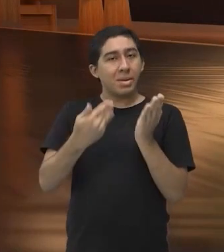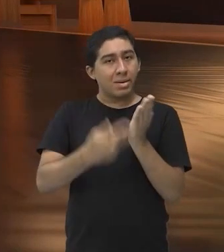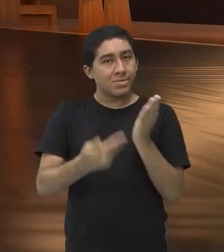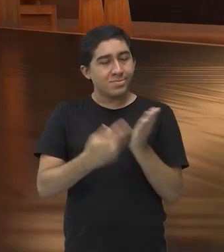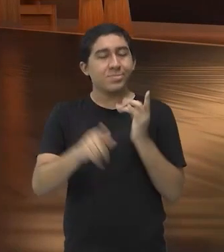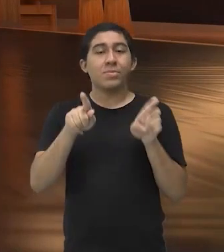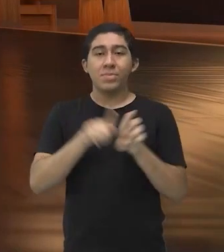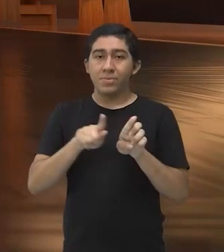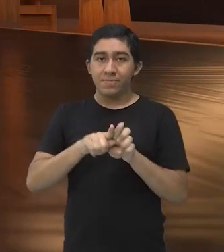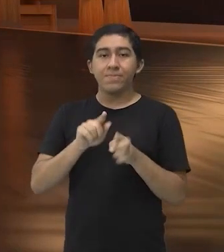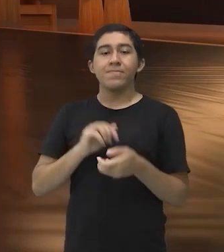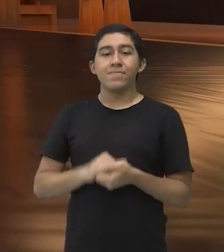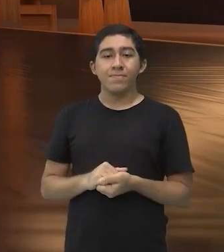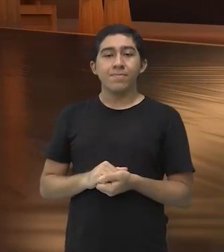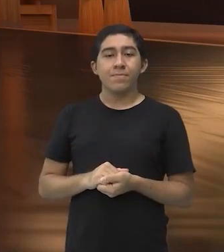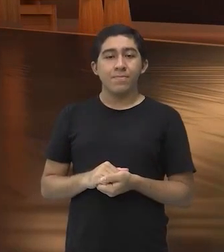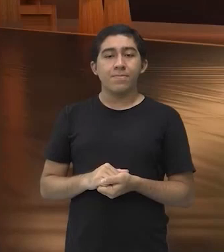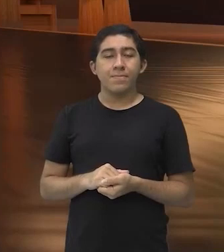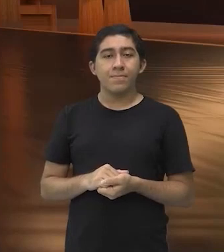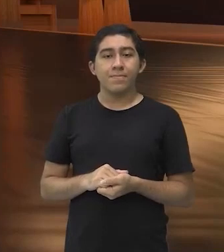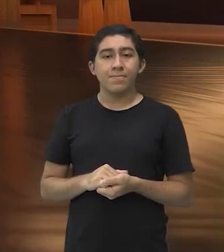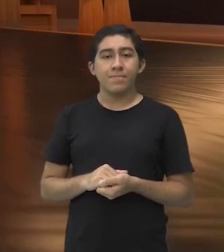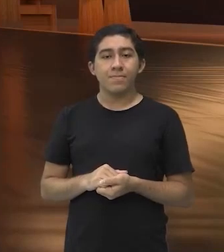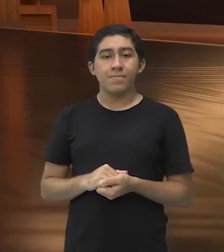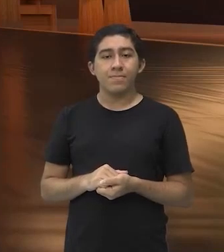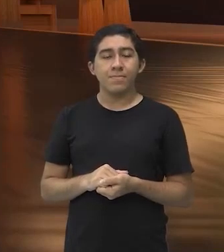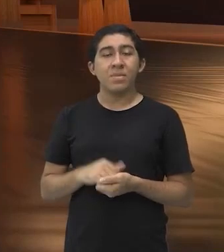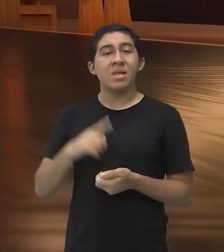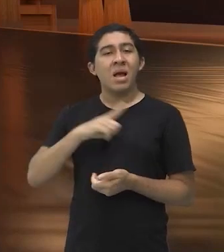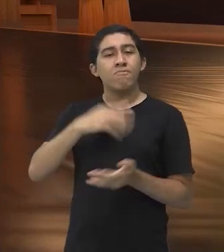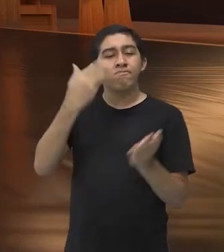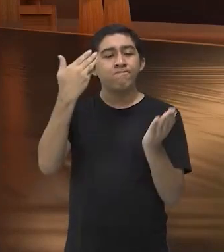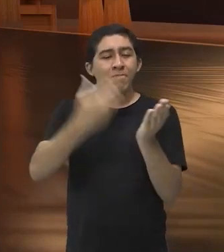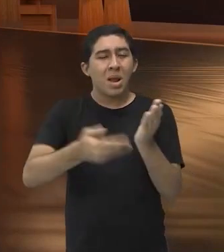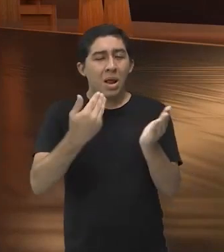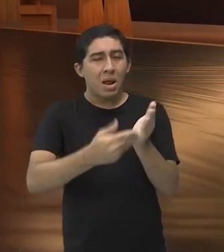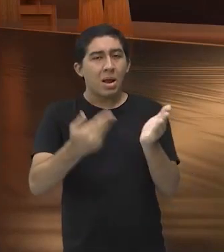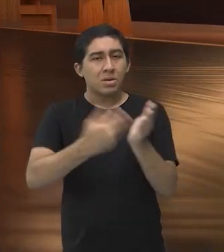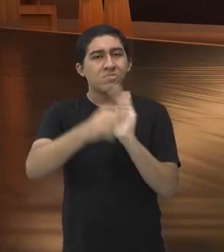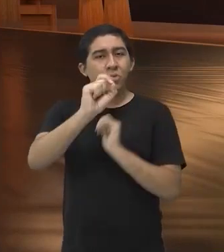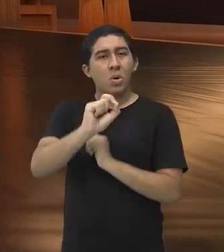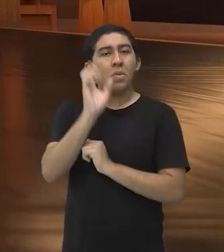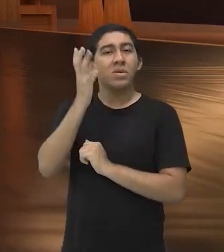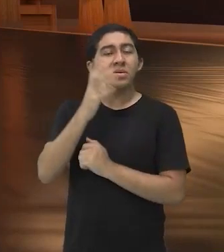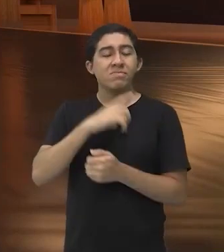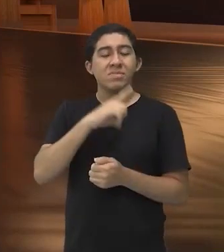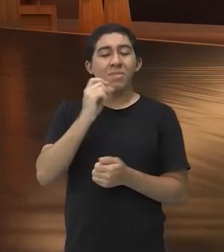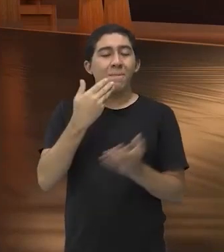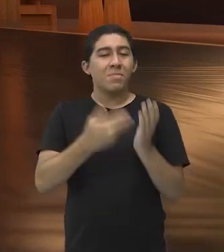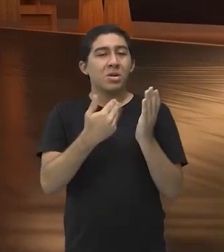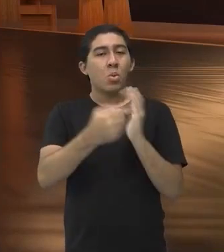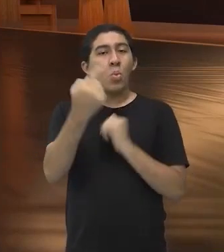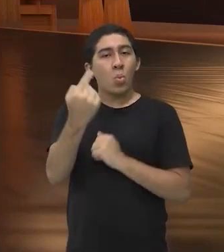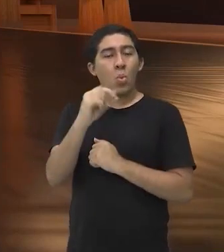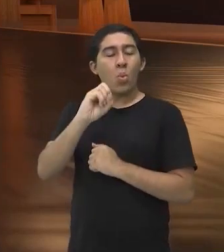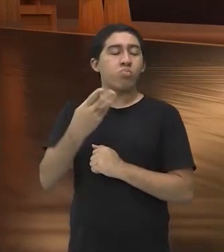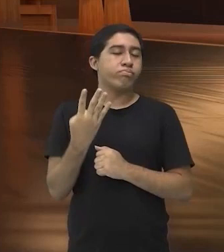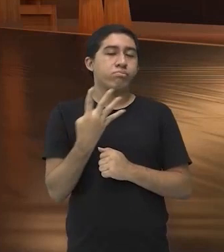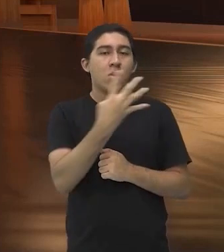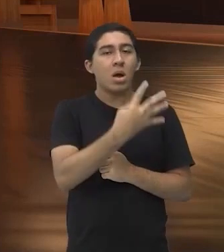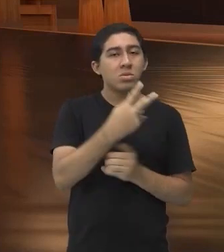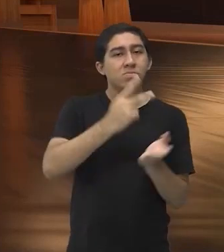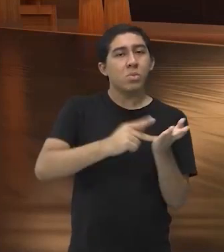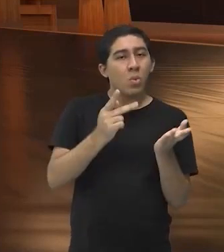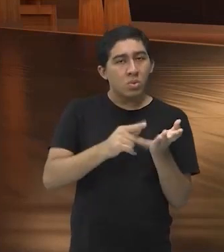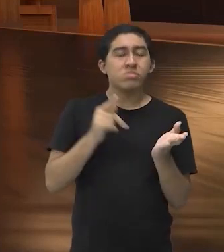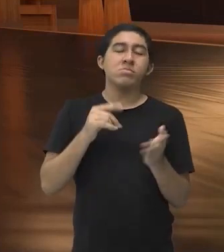atletas, né? Olha aí, ó. As punições aplicadas, elas podem gerar perdas de 1 a 4 pontos, que são mais ou menos o que cada